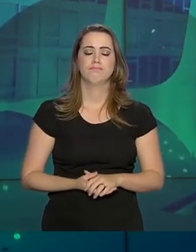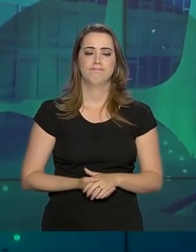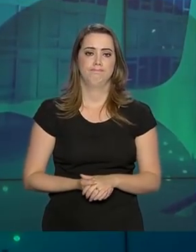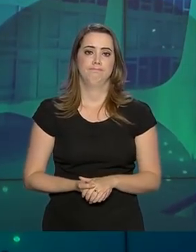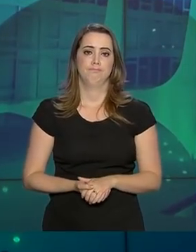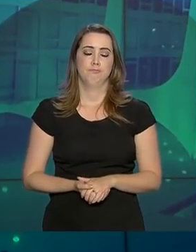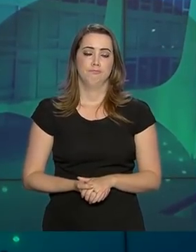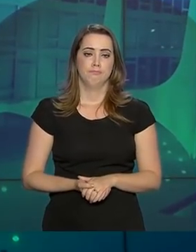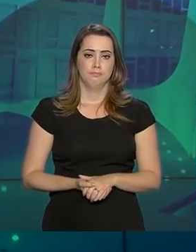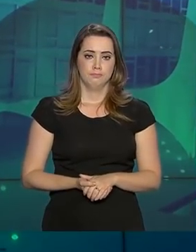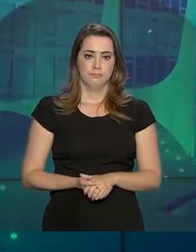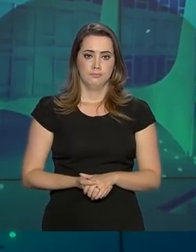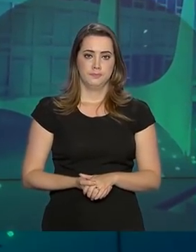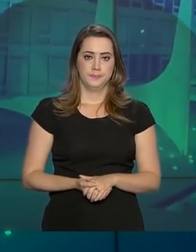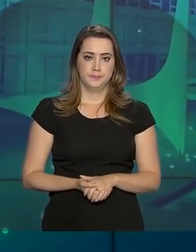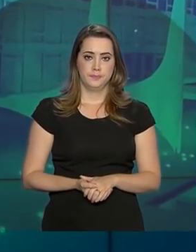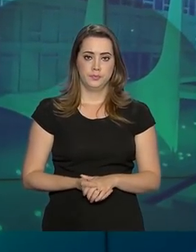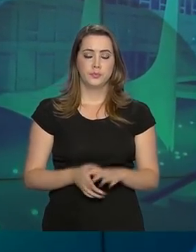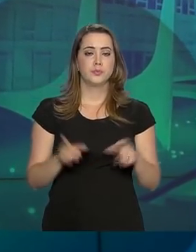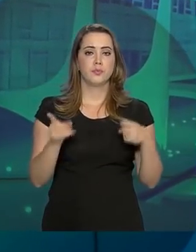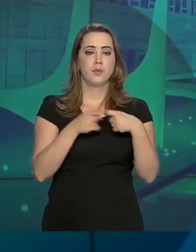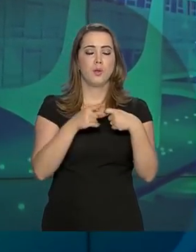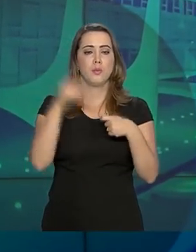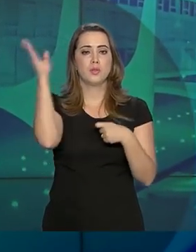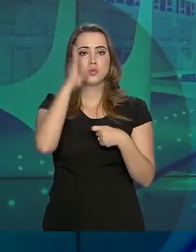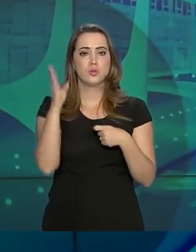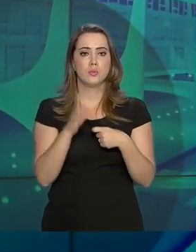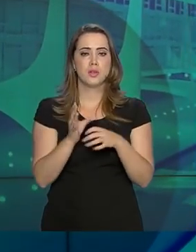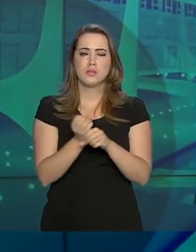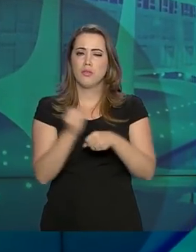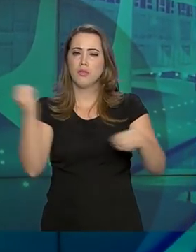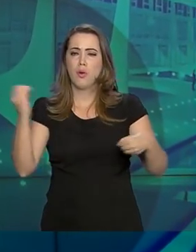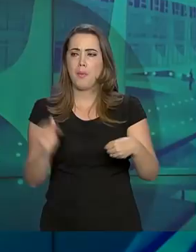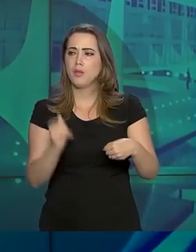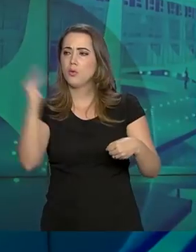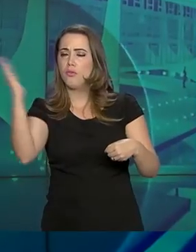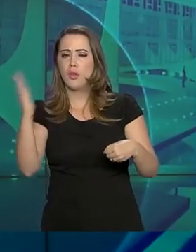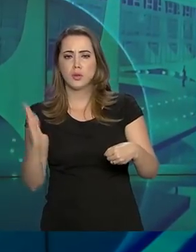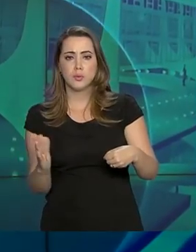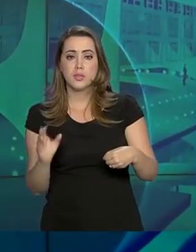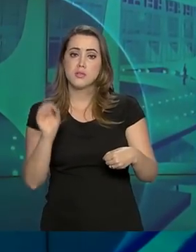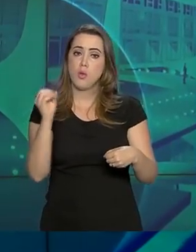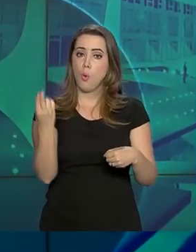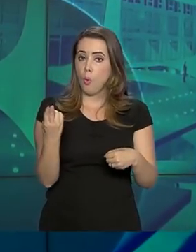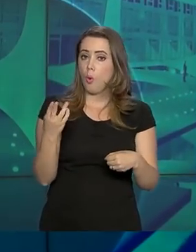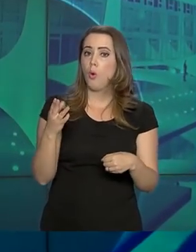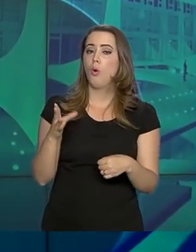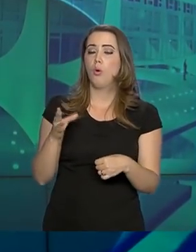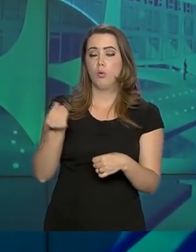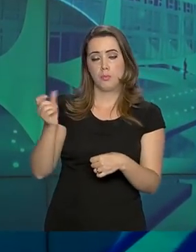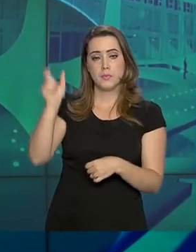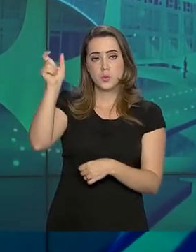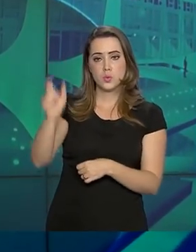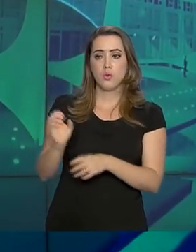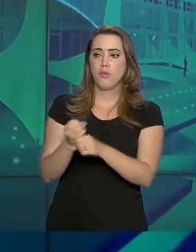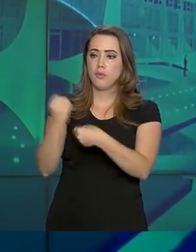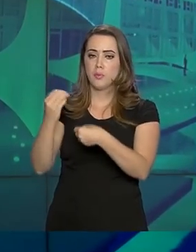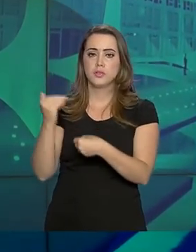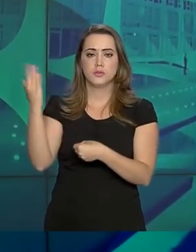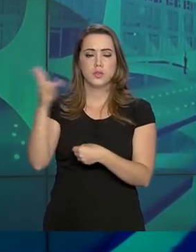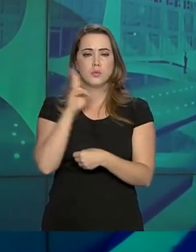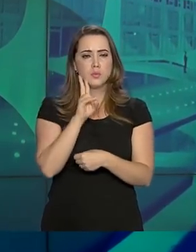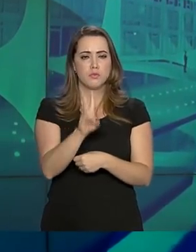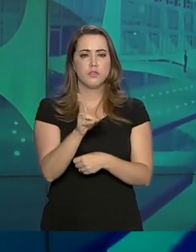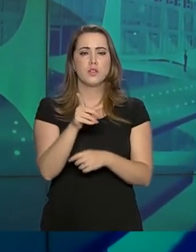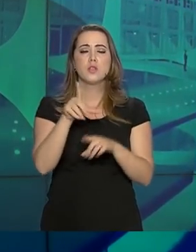Médicos brasileiros formados no exterior e médicos estrangeiros devem selecionar os municípios que ainda possuem